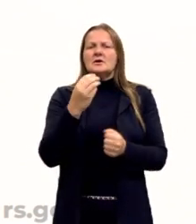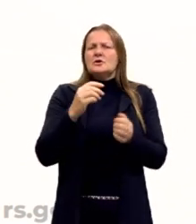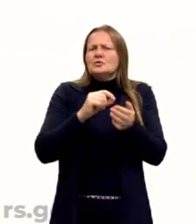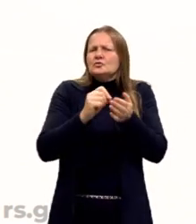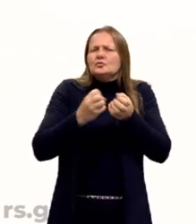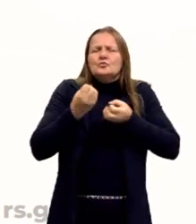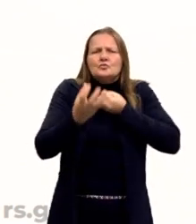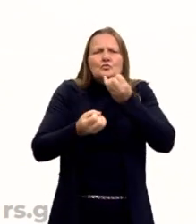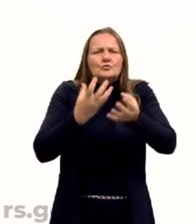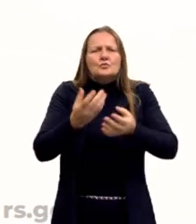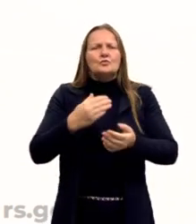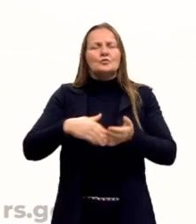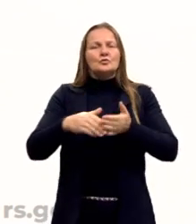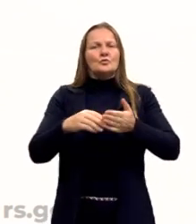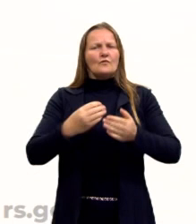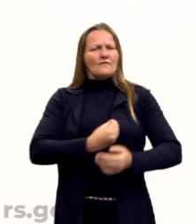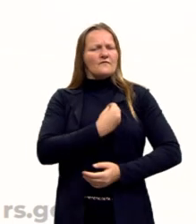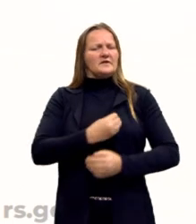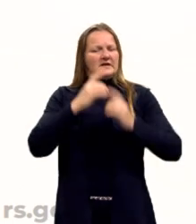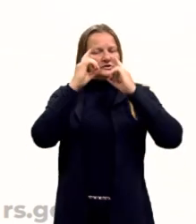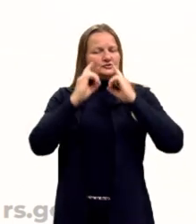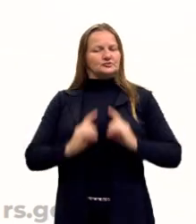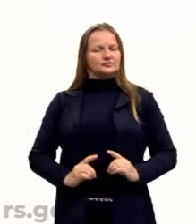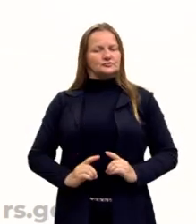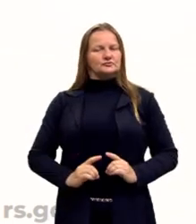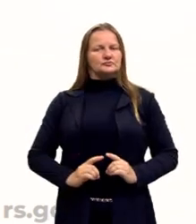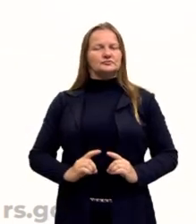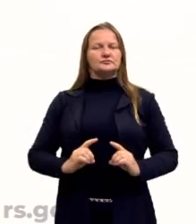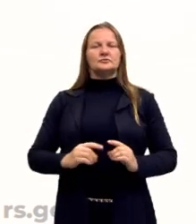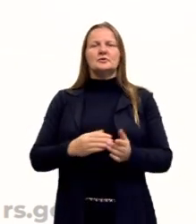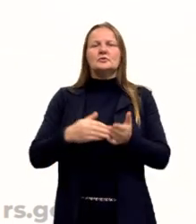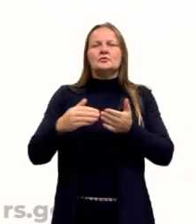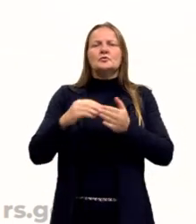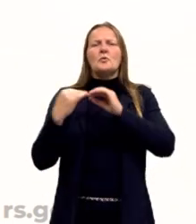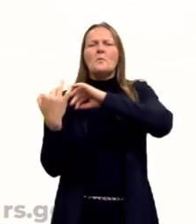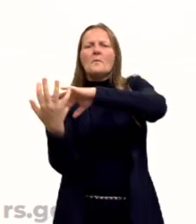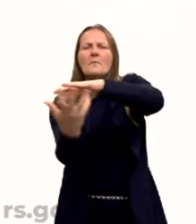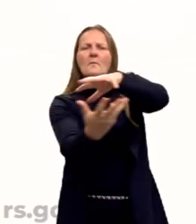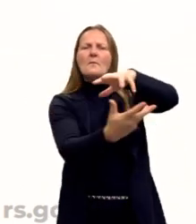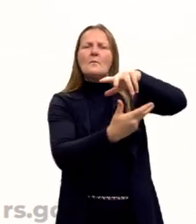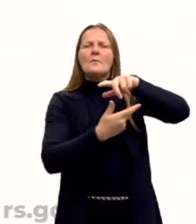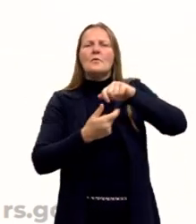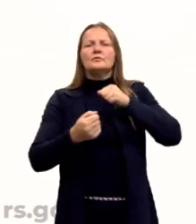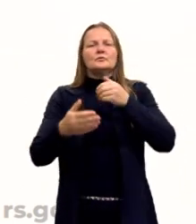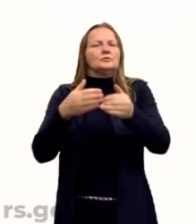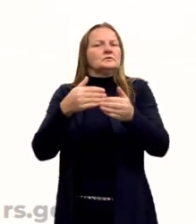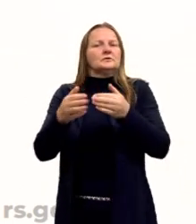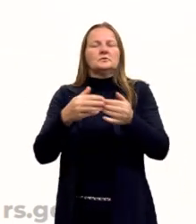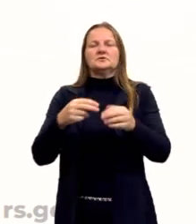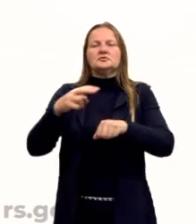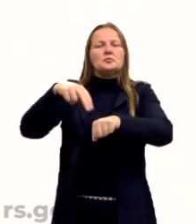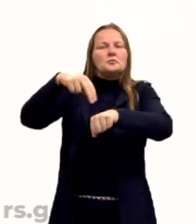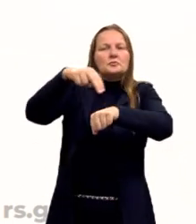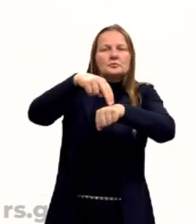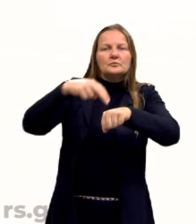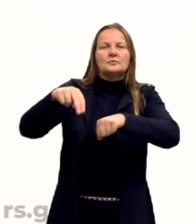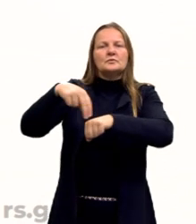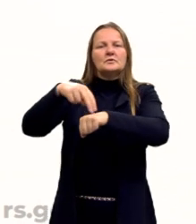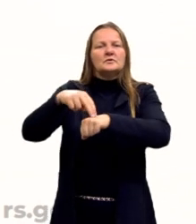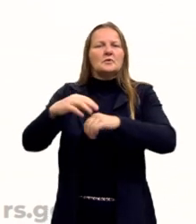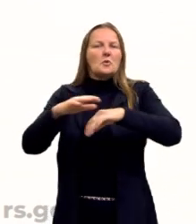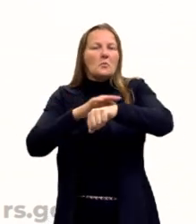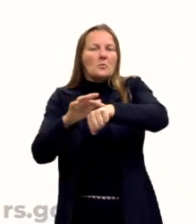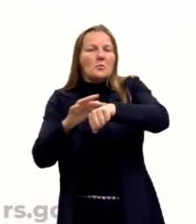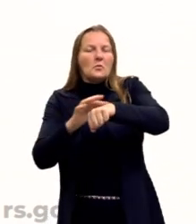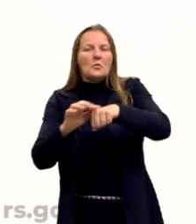vida digna para todos os habitantes do mundo, independentemente de nacionalidade, cor,